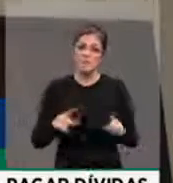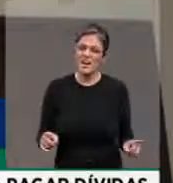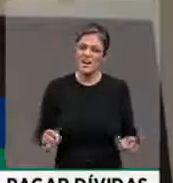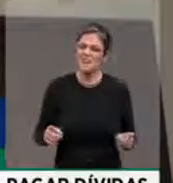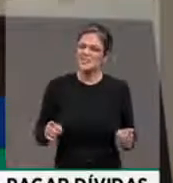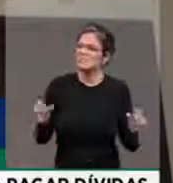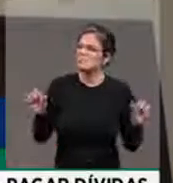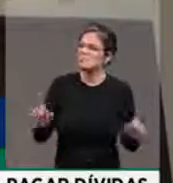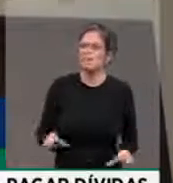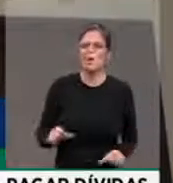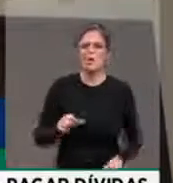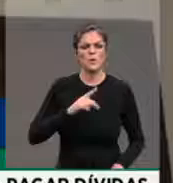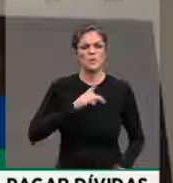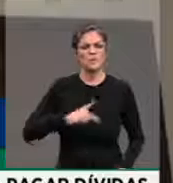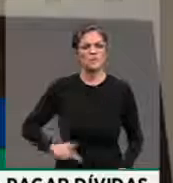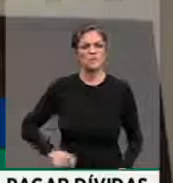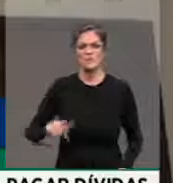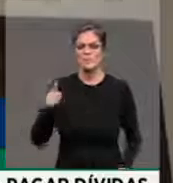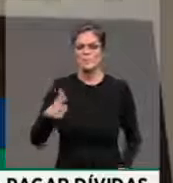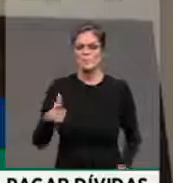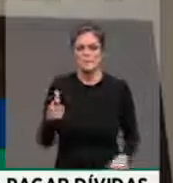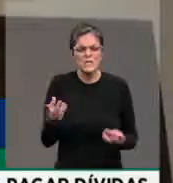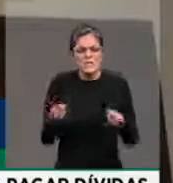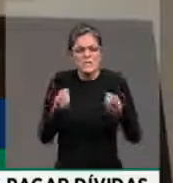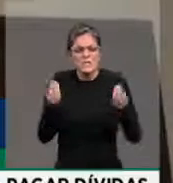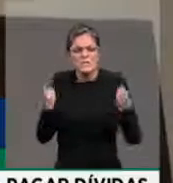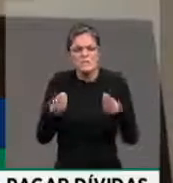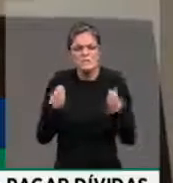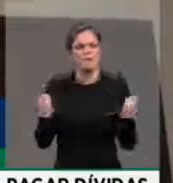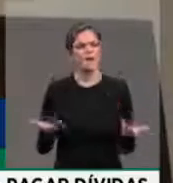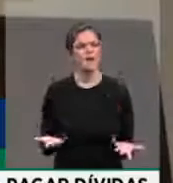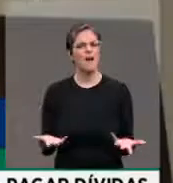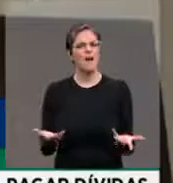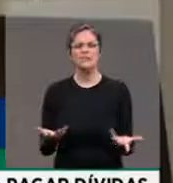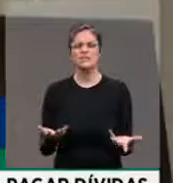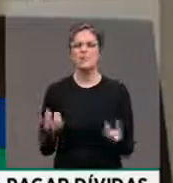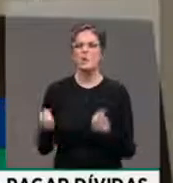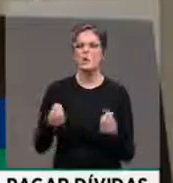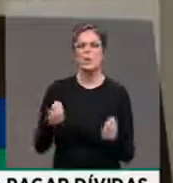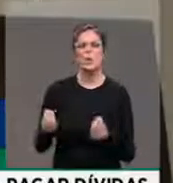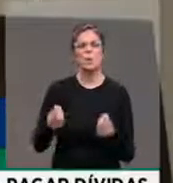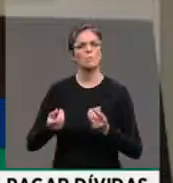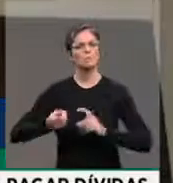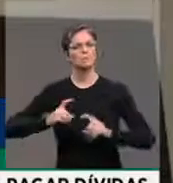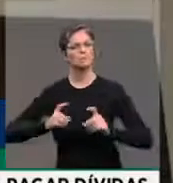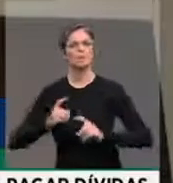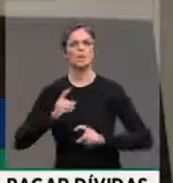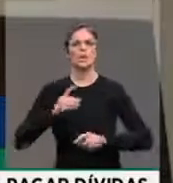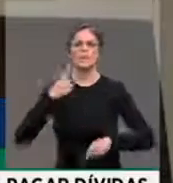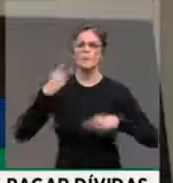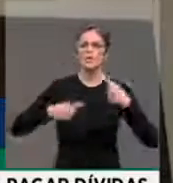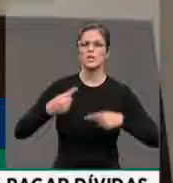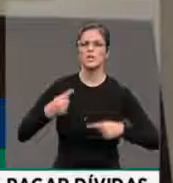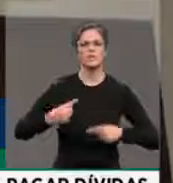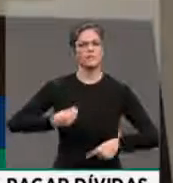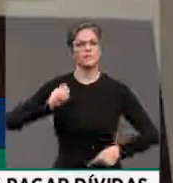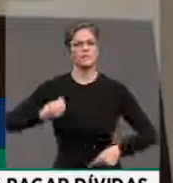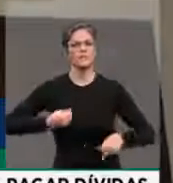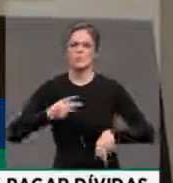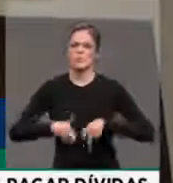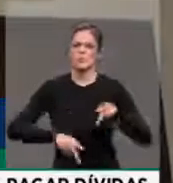incapaz de ter sensibilidade para esse momento da política brasileira e da vida dos brasileiros. Mas, mesmo assim,